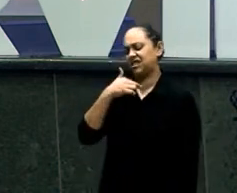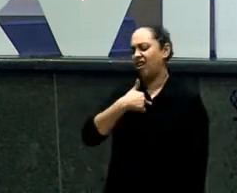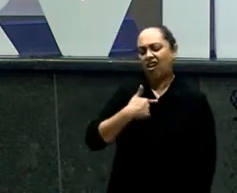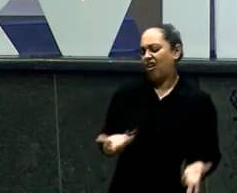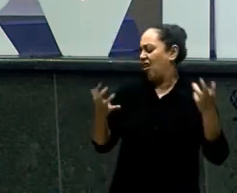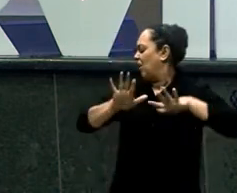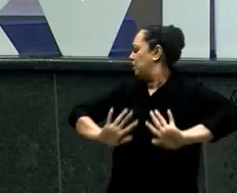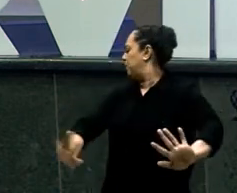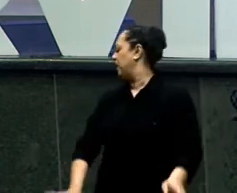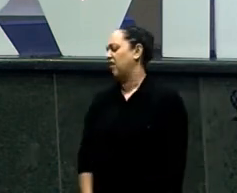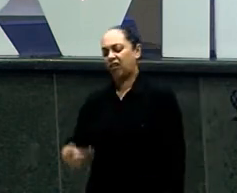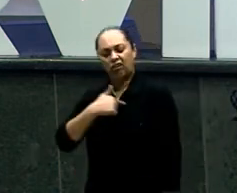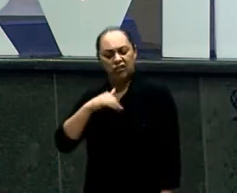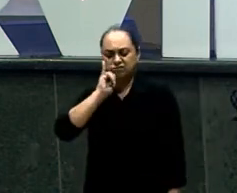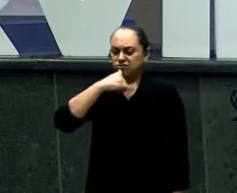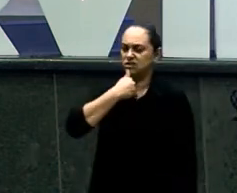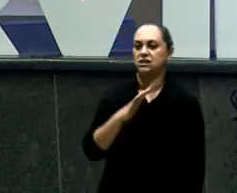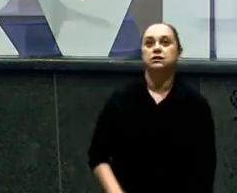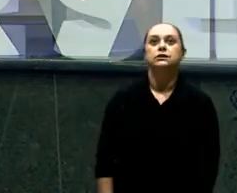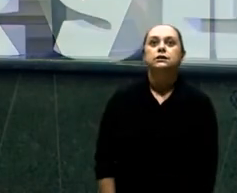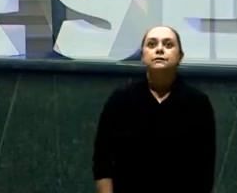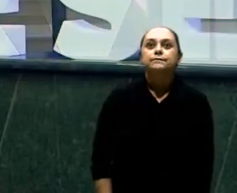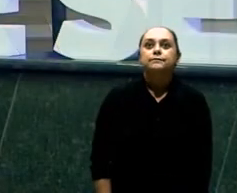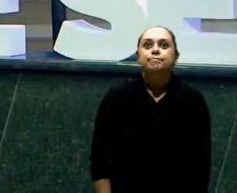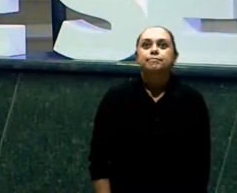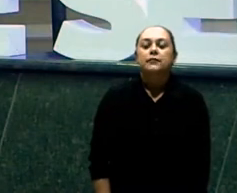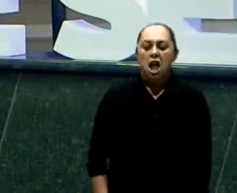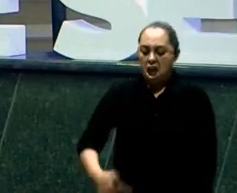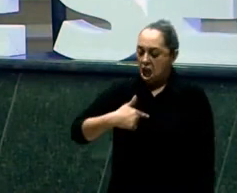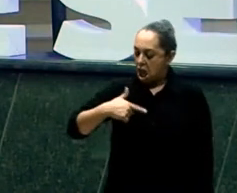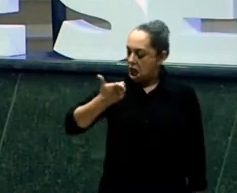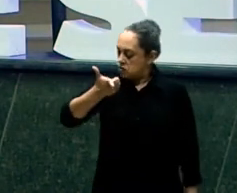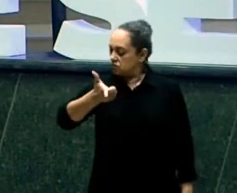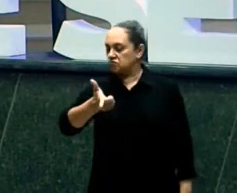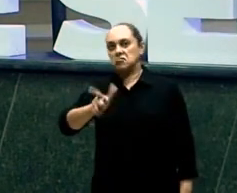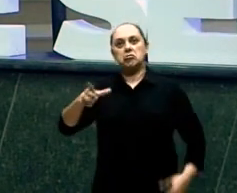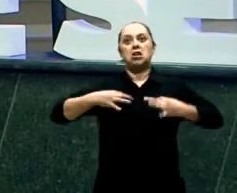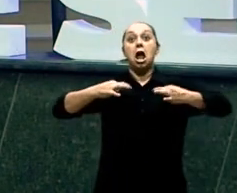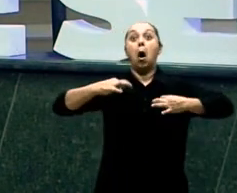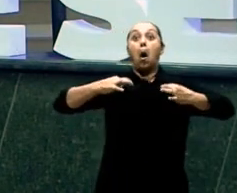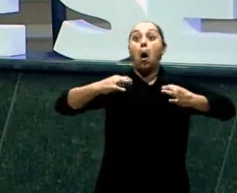Aí diz Eu não tenho roupa Para ir hoje Eu acho que as mulheres E adolescentes Eternamente Né pastor?